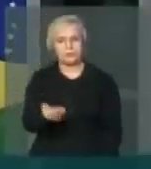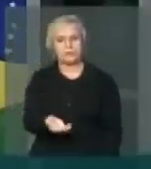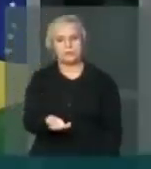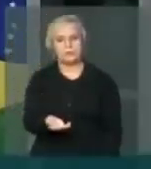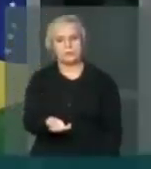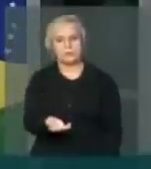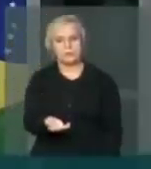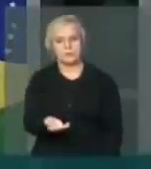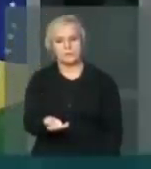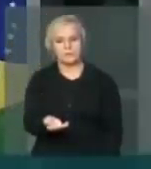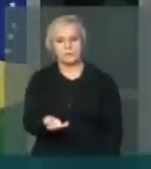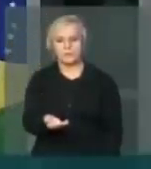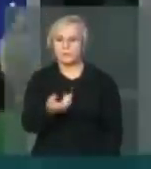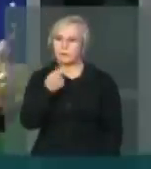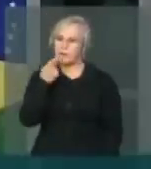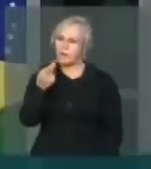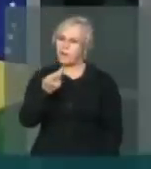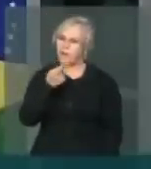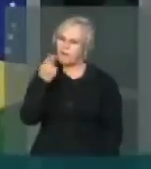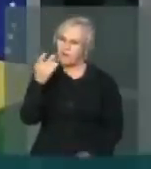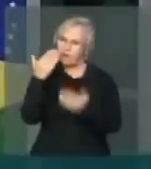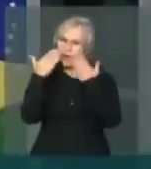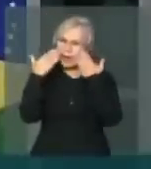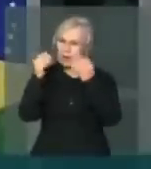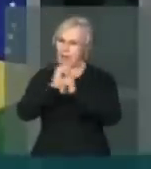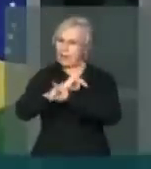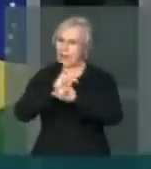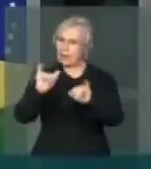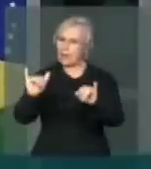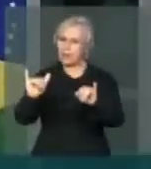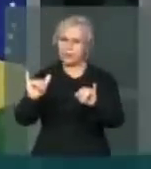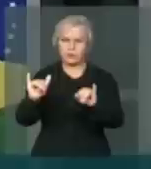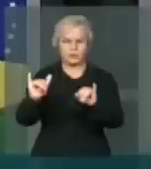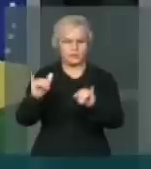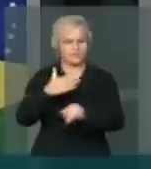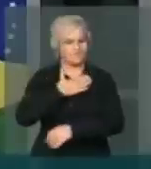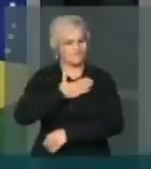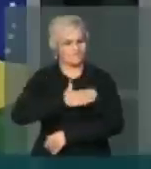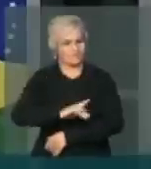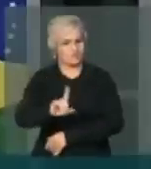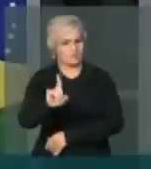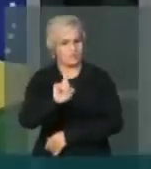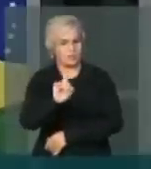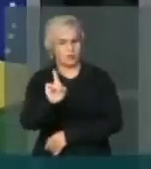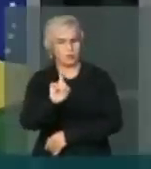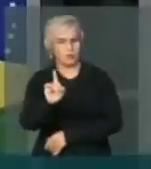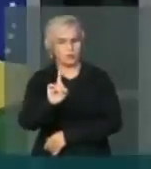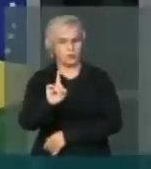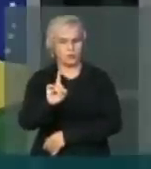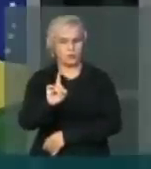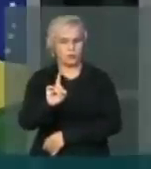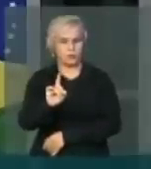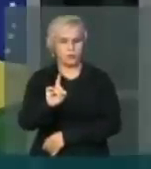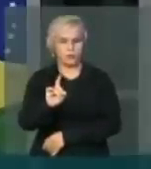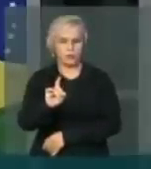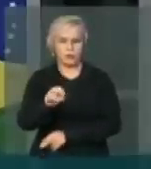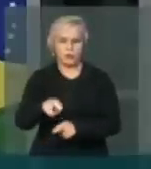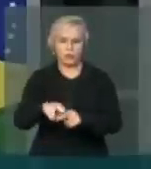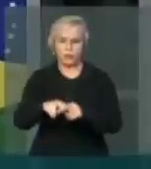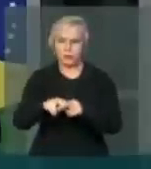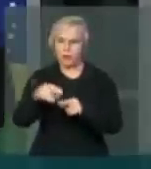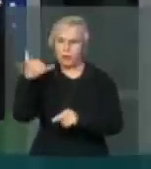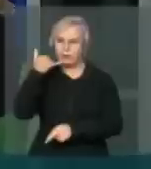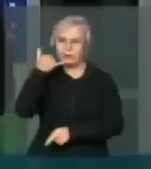Denota de forma Pública A sua insatisfação Por não receber Uma única ligação De